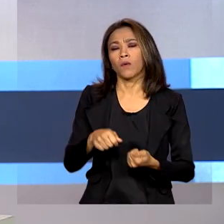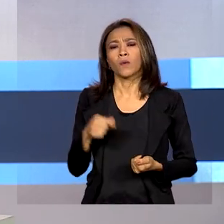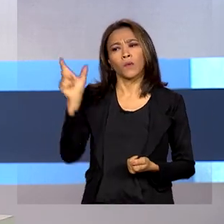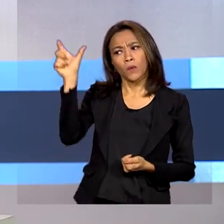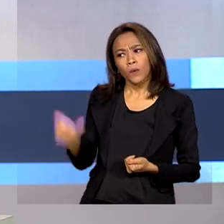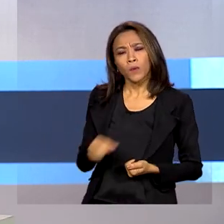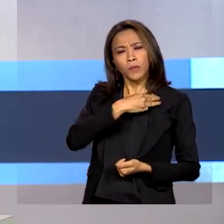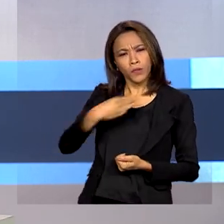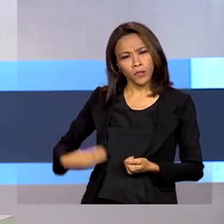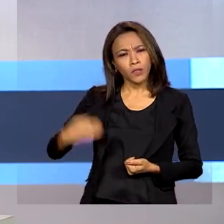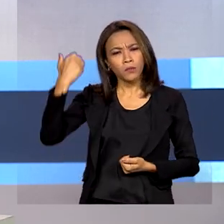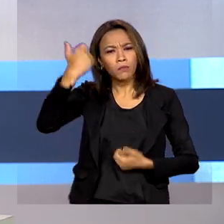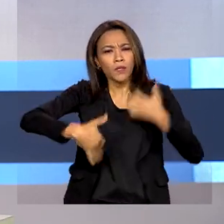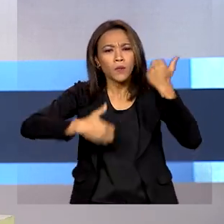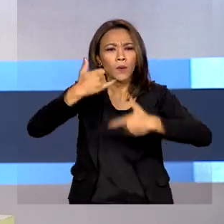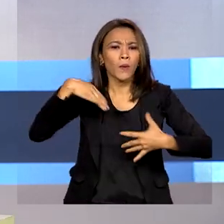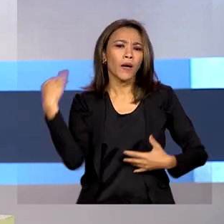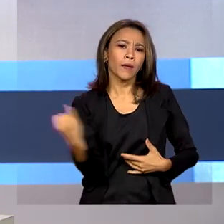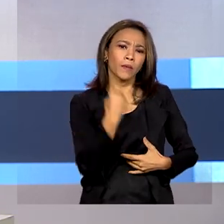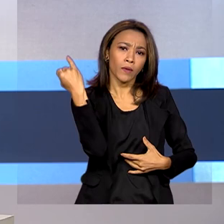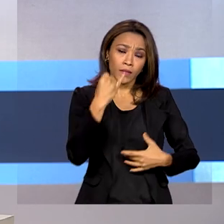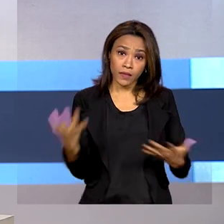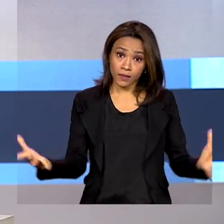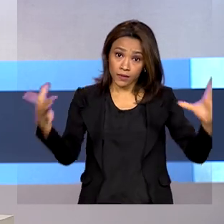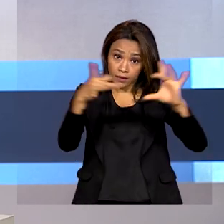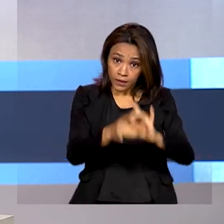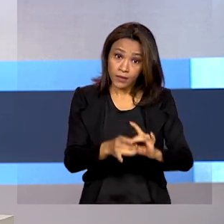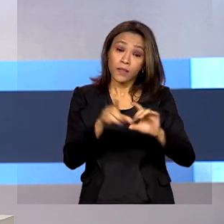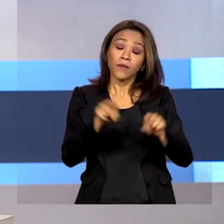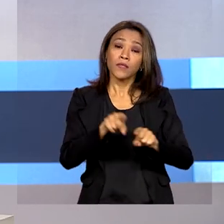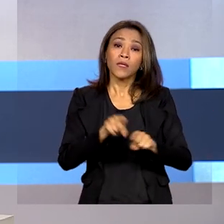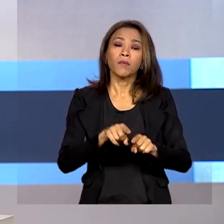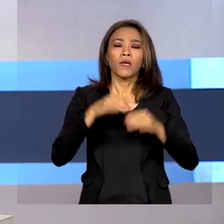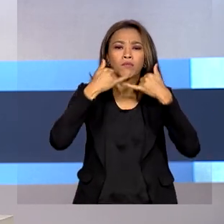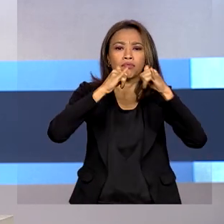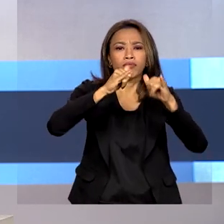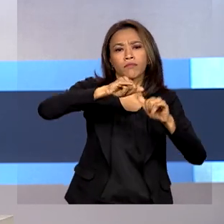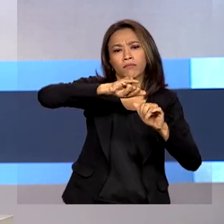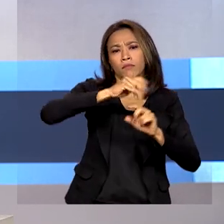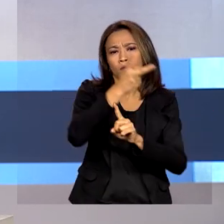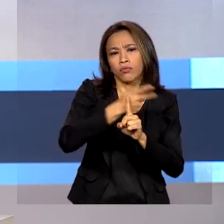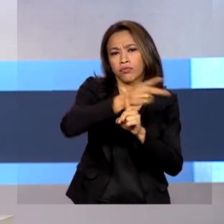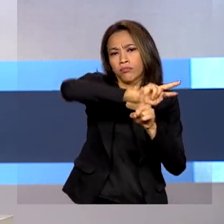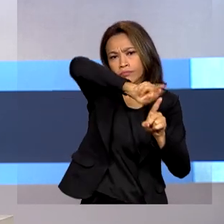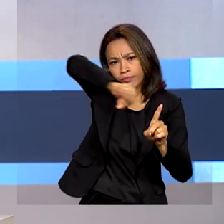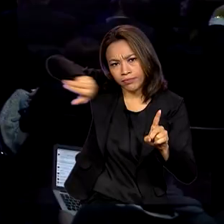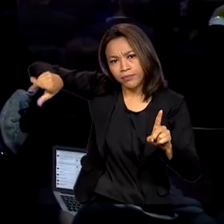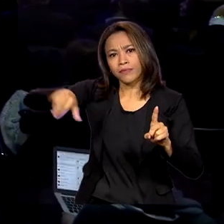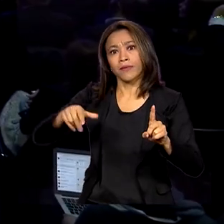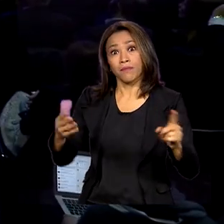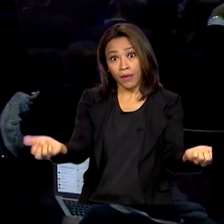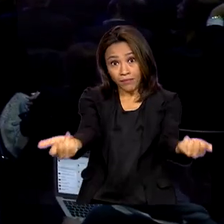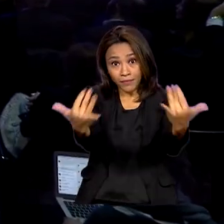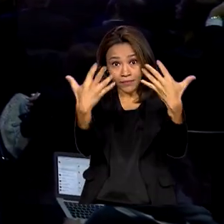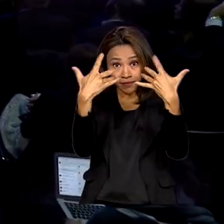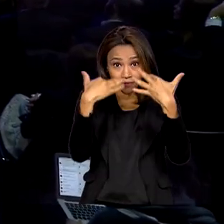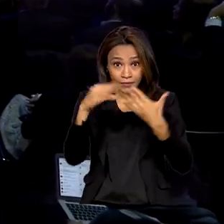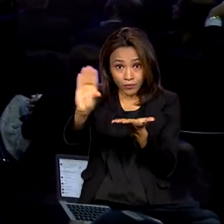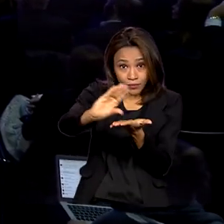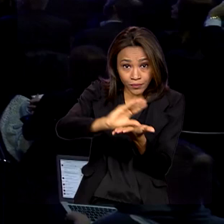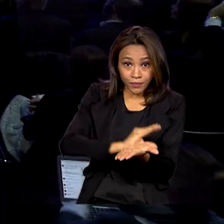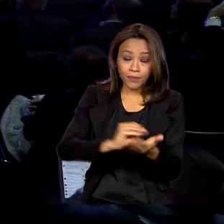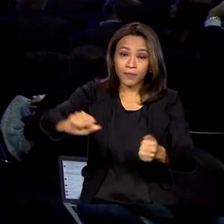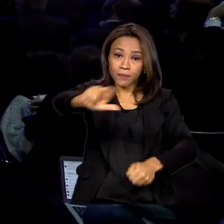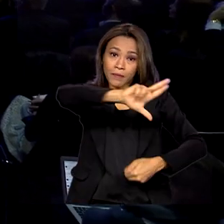importância da integração regional e da energia limpa para atrair investimentos para a América Latina. Em um